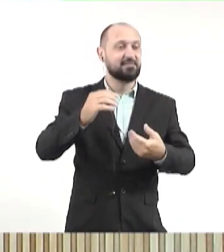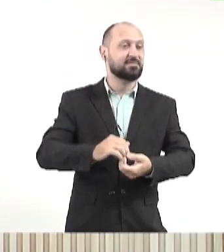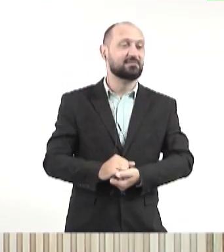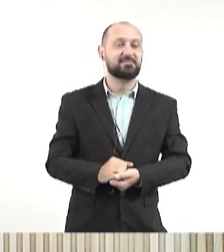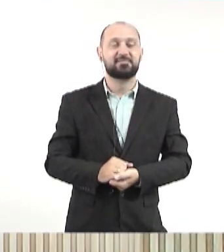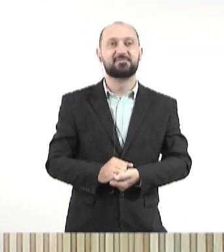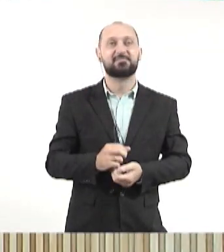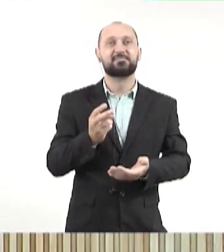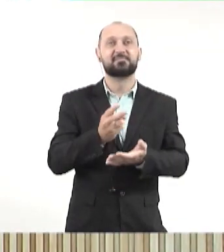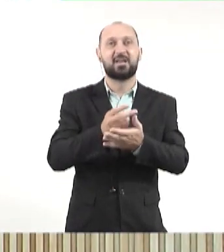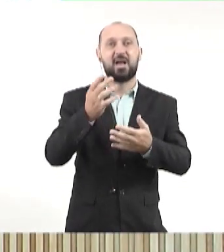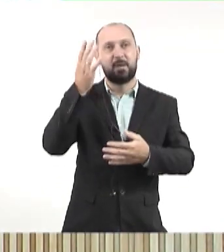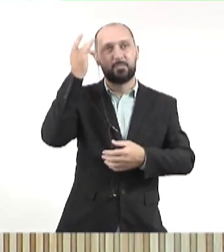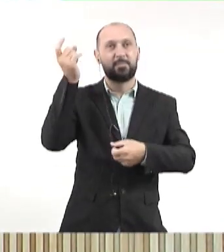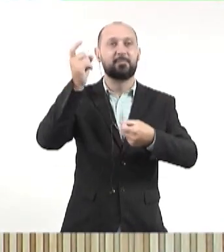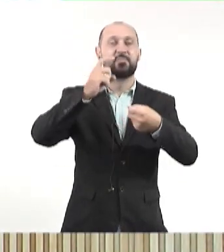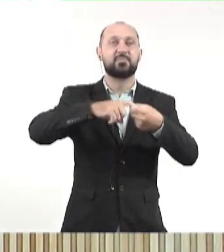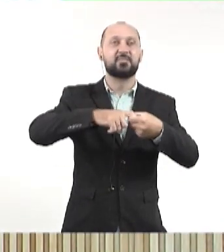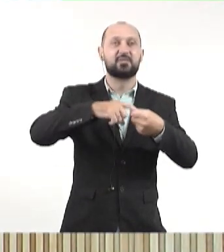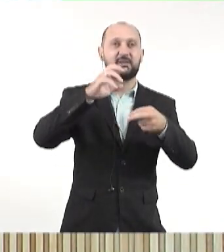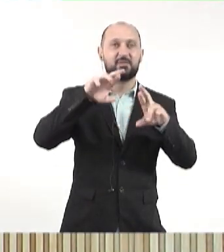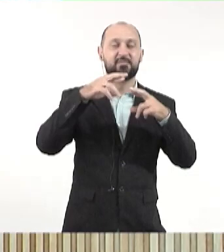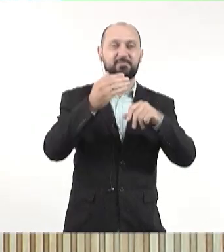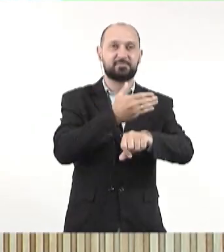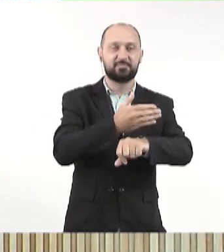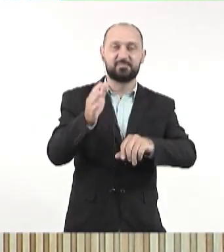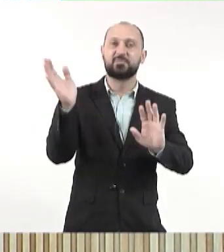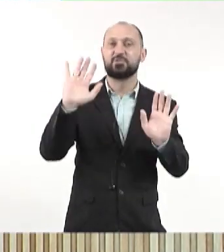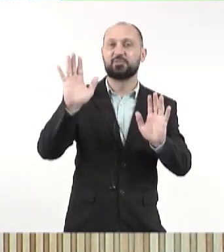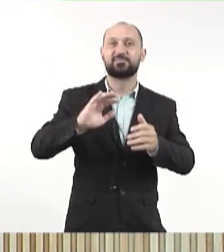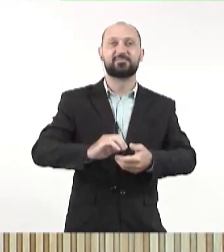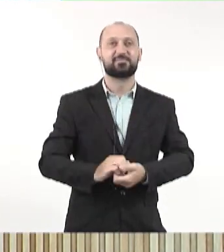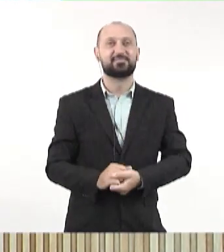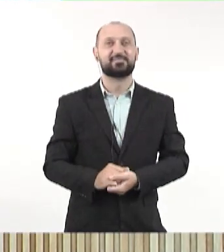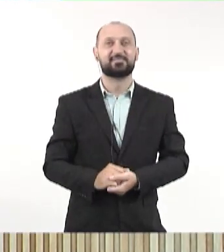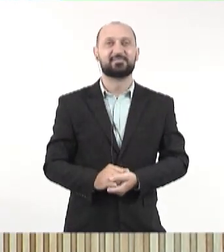companhia. redação final volta amanhã, logo após a sessão plenária. Tchau.